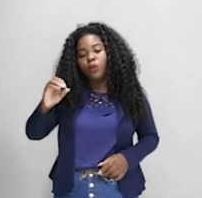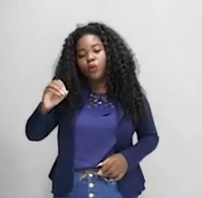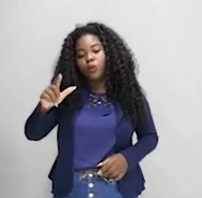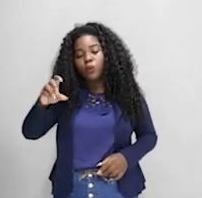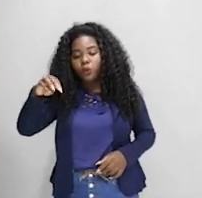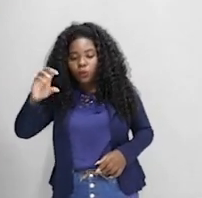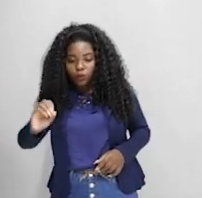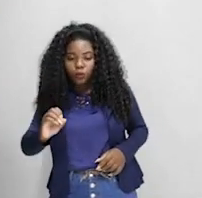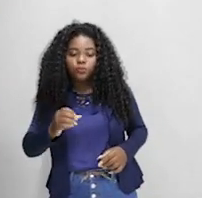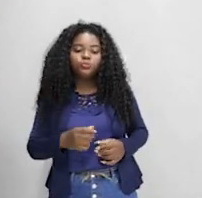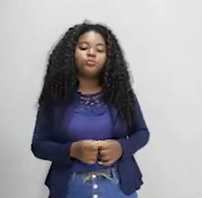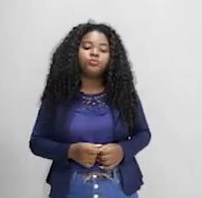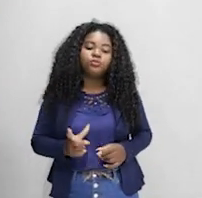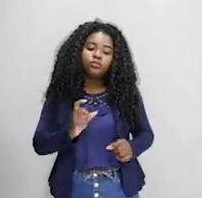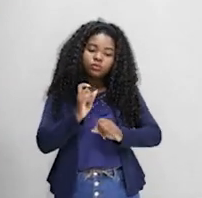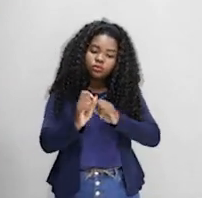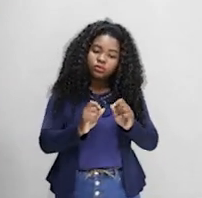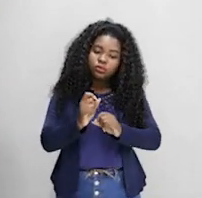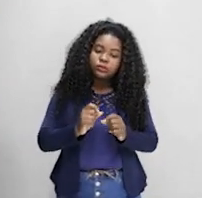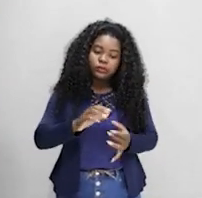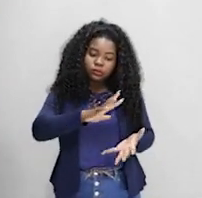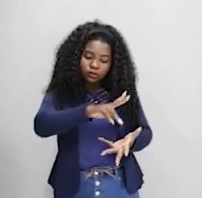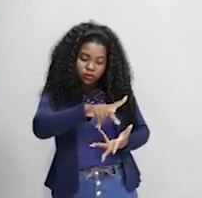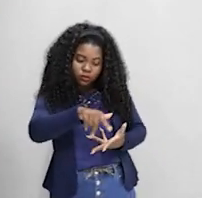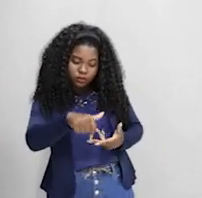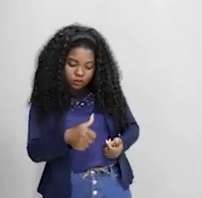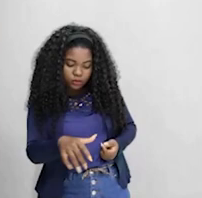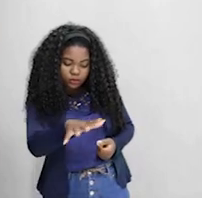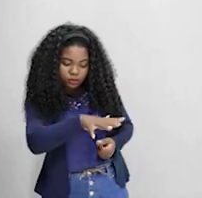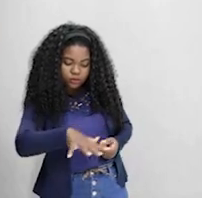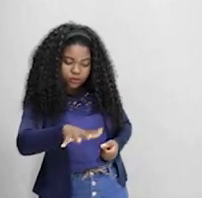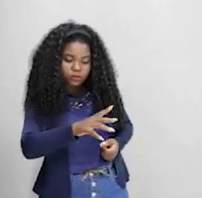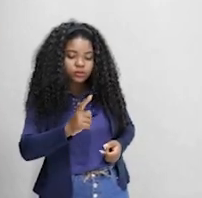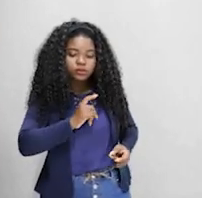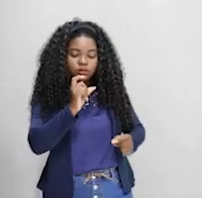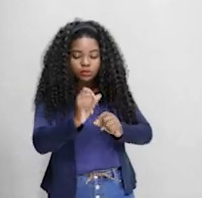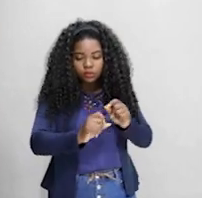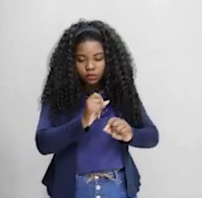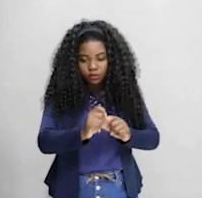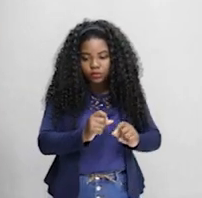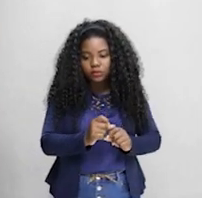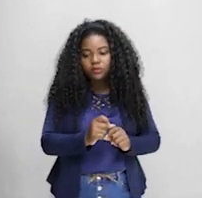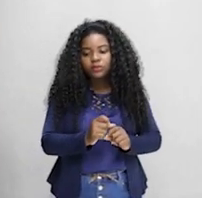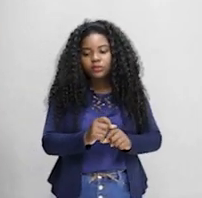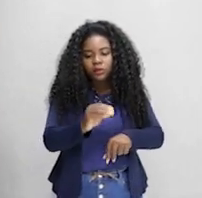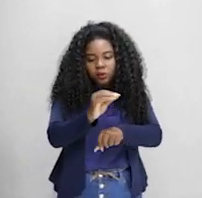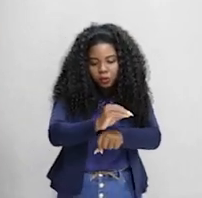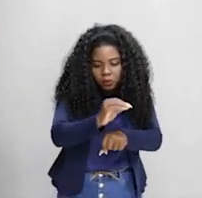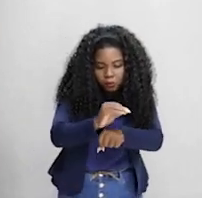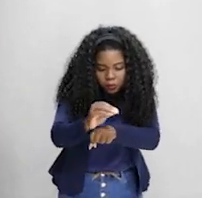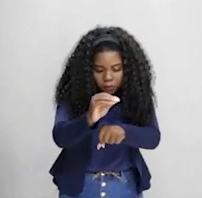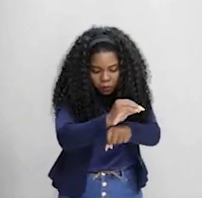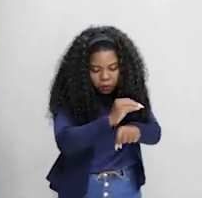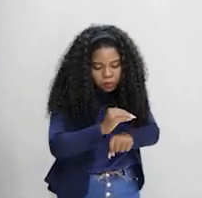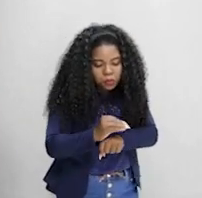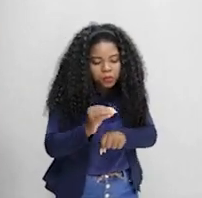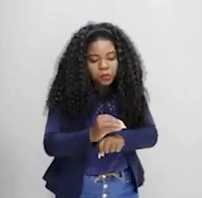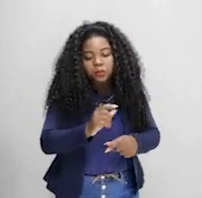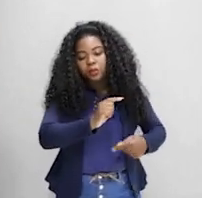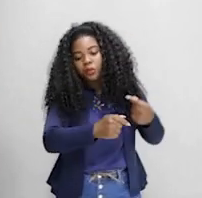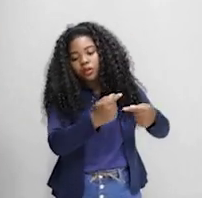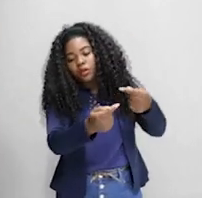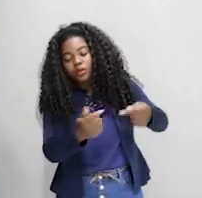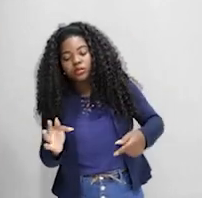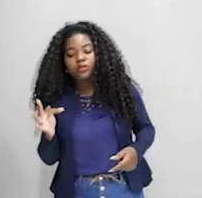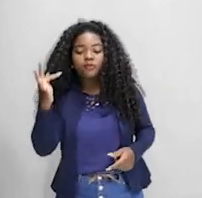ali foi estabelecida que o meio ambiente tinha que ser preservado para gerações futuras e para a população mundial. E que